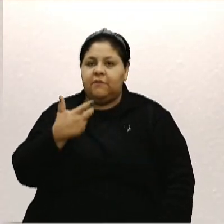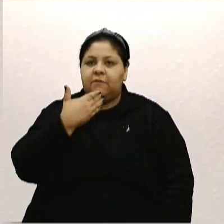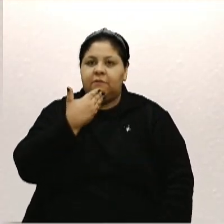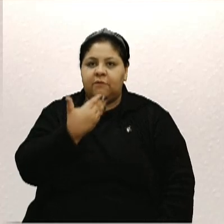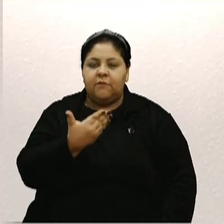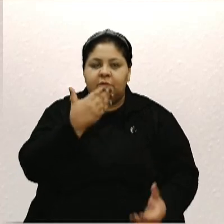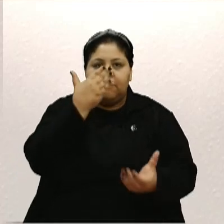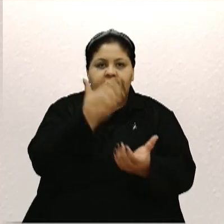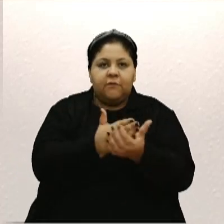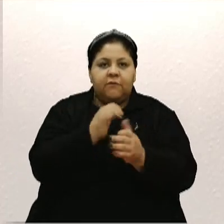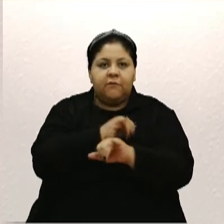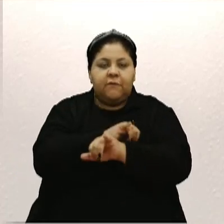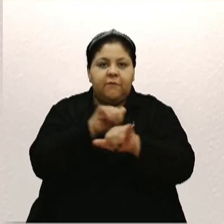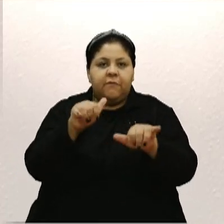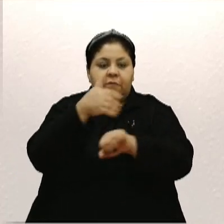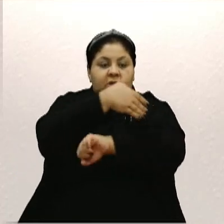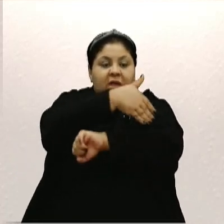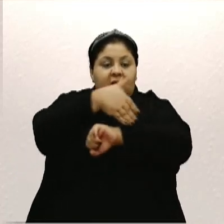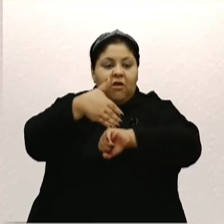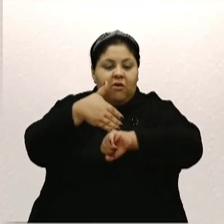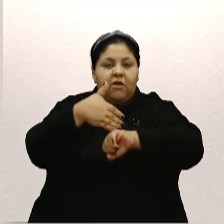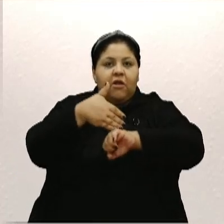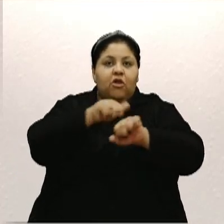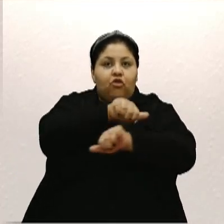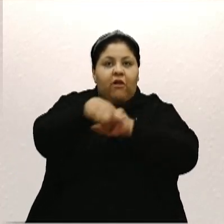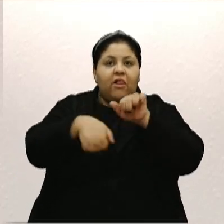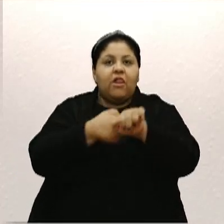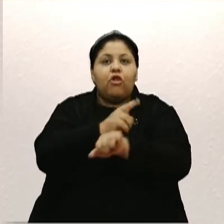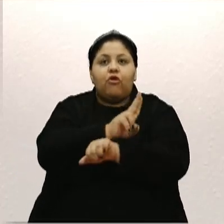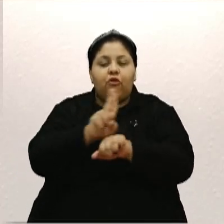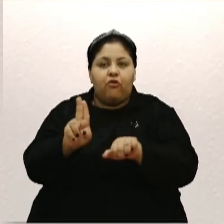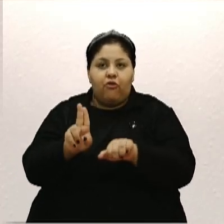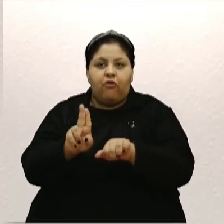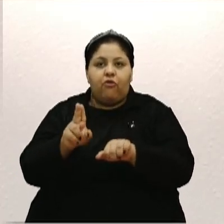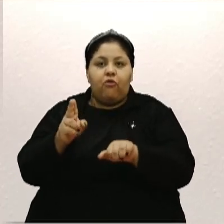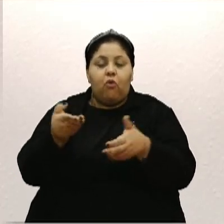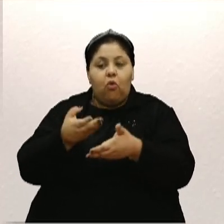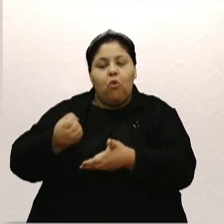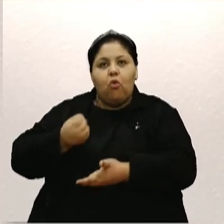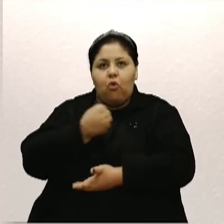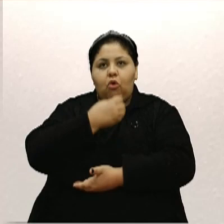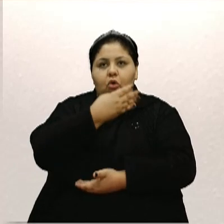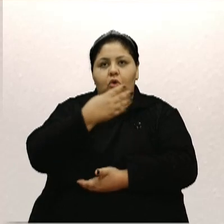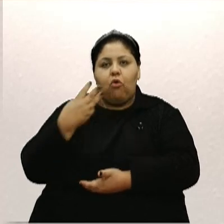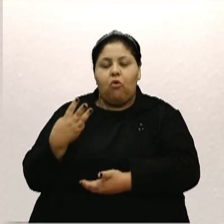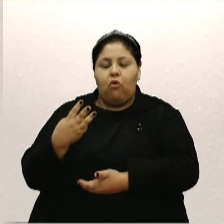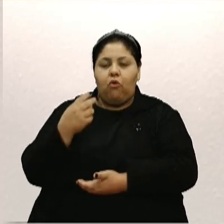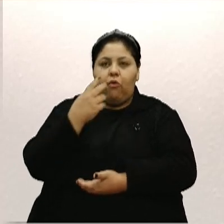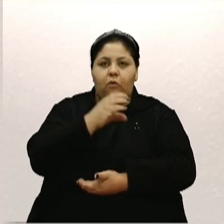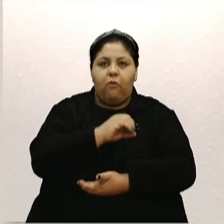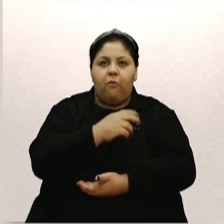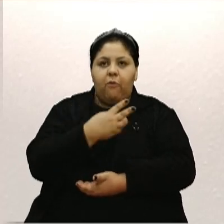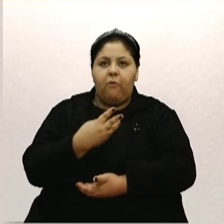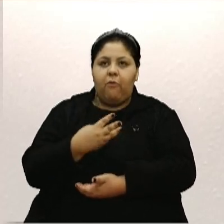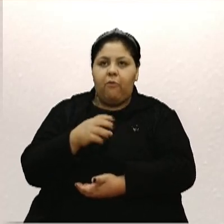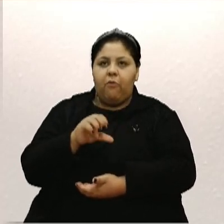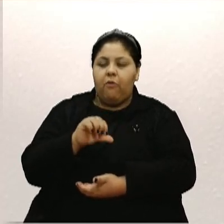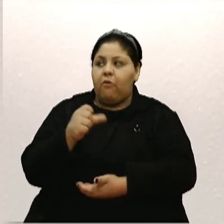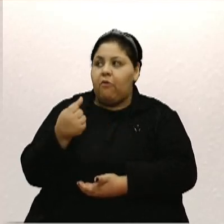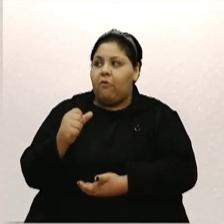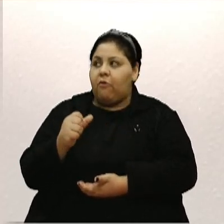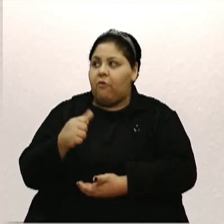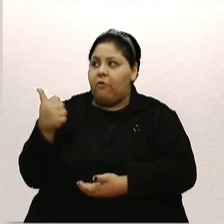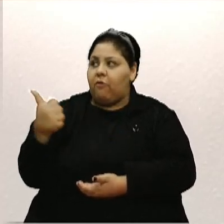junto ao processo, informando que a via em questão a ser denominada, codificada sobre o nº 430398,